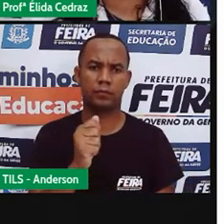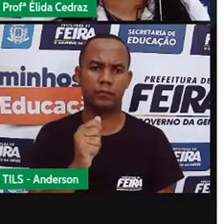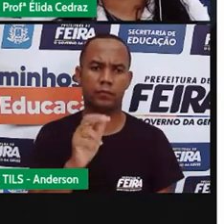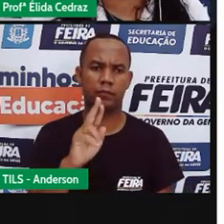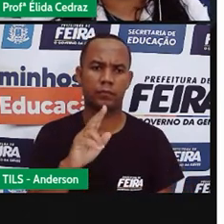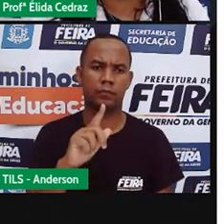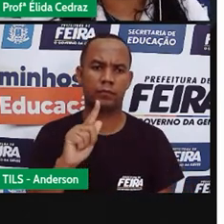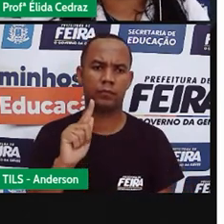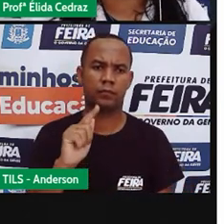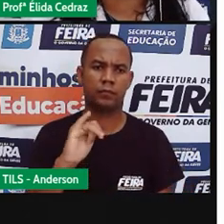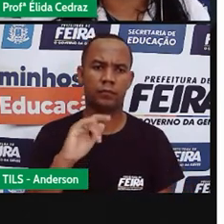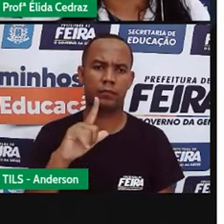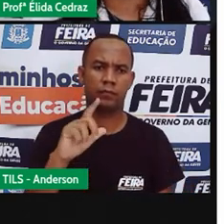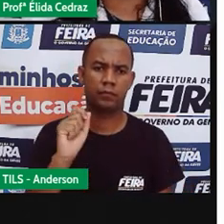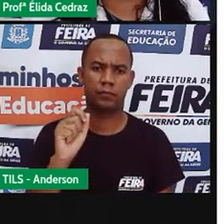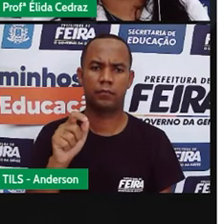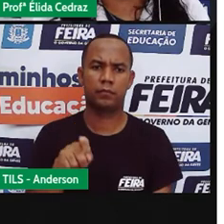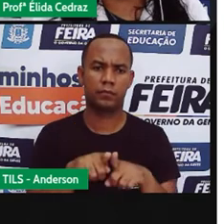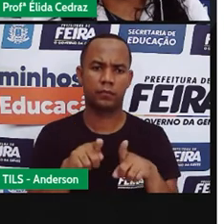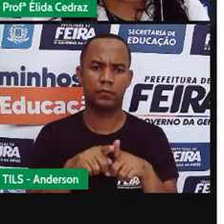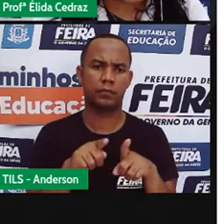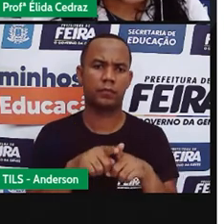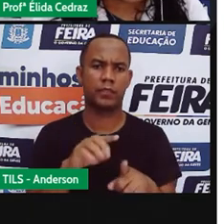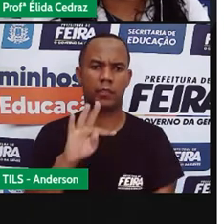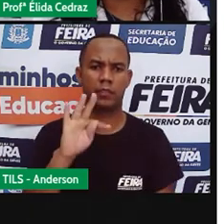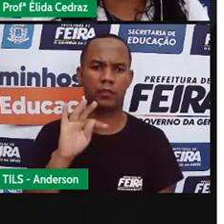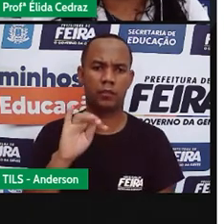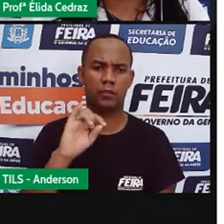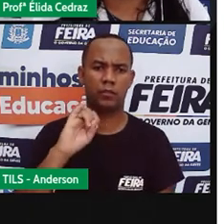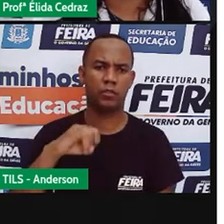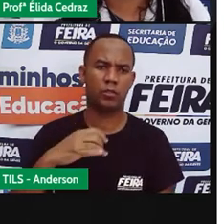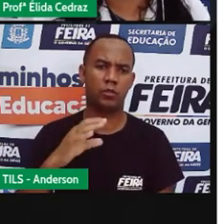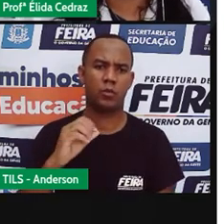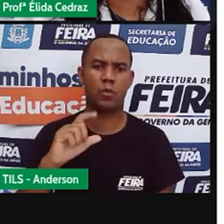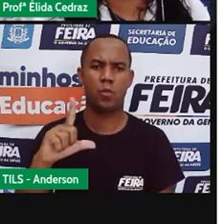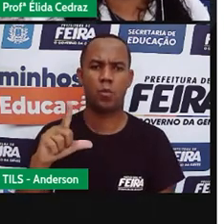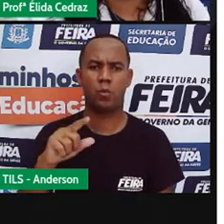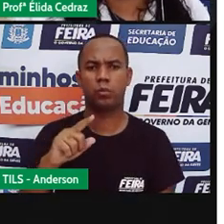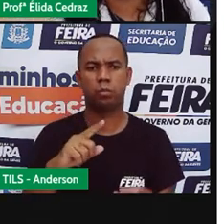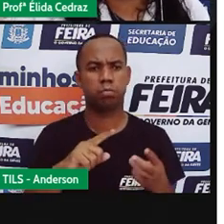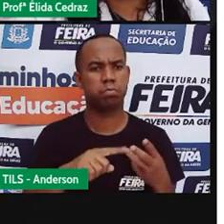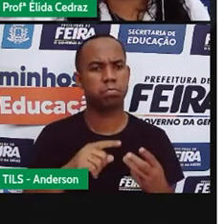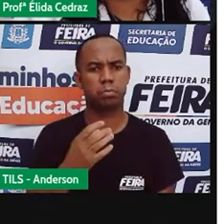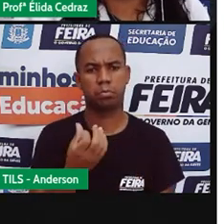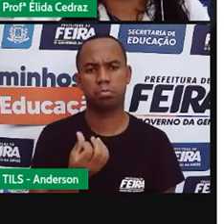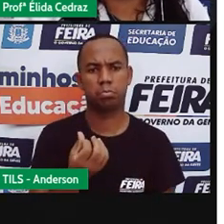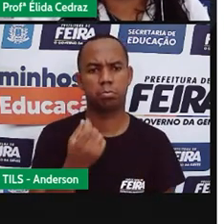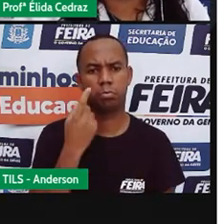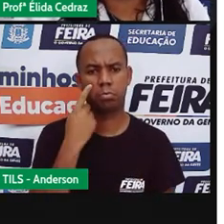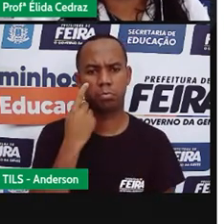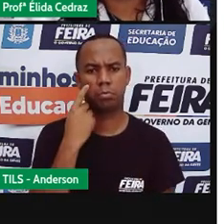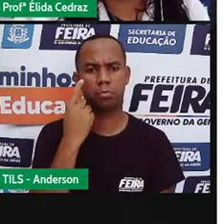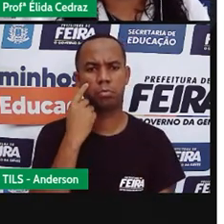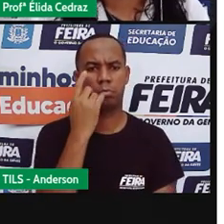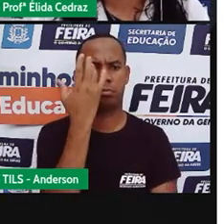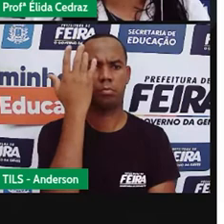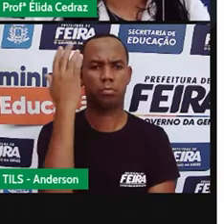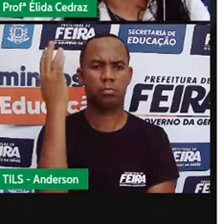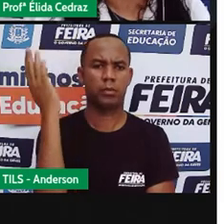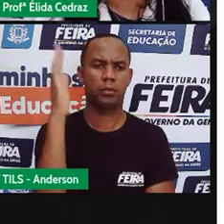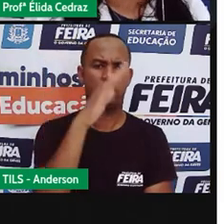tijolo ecológico madeira de demolição que são aquelas das árvores caídas nas florestas